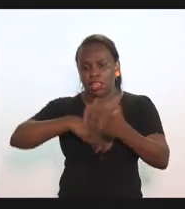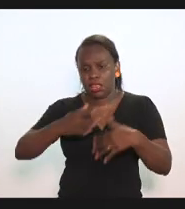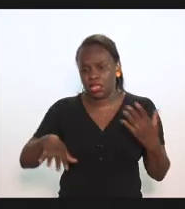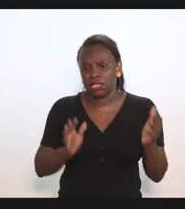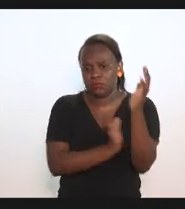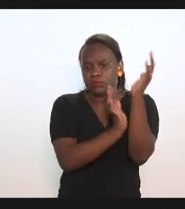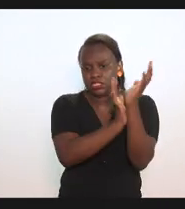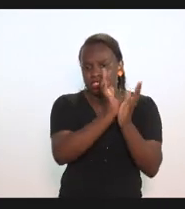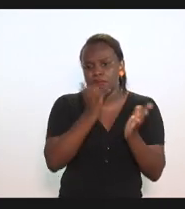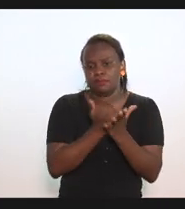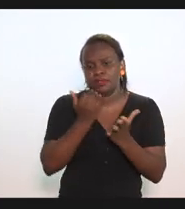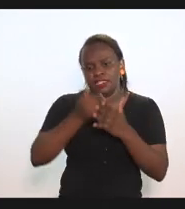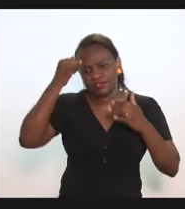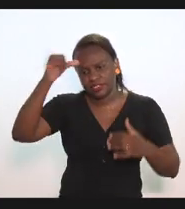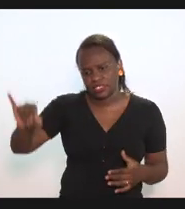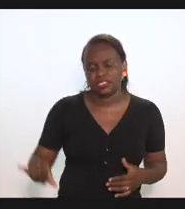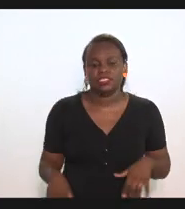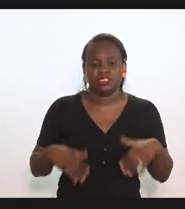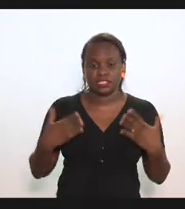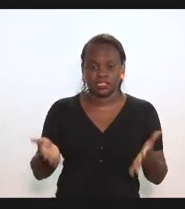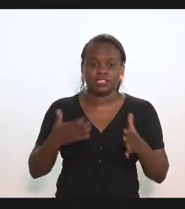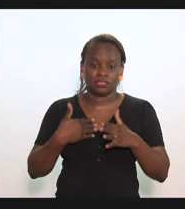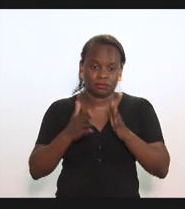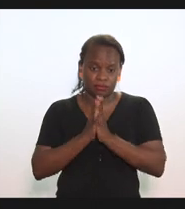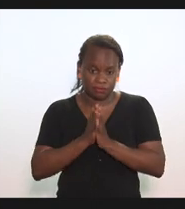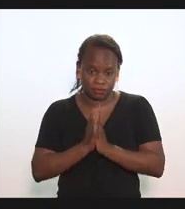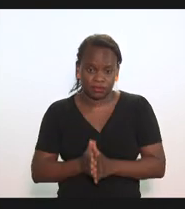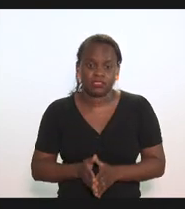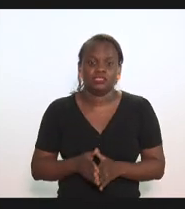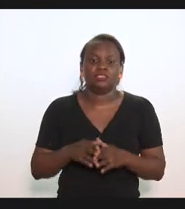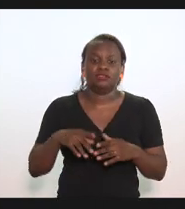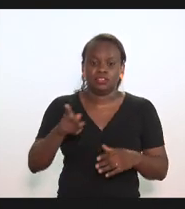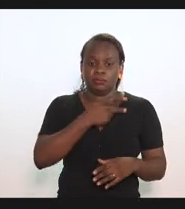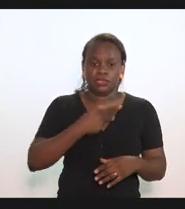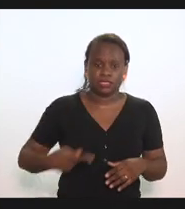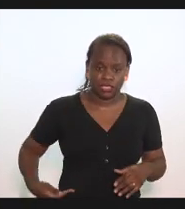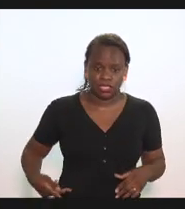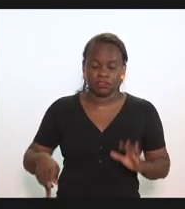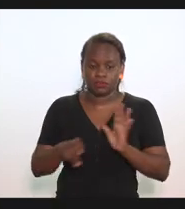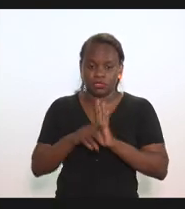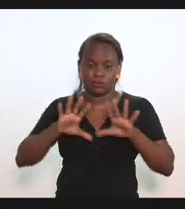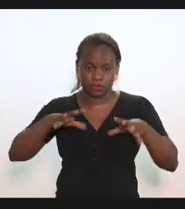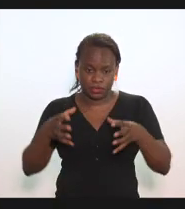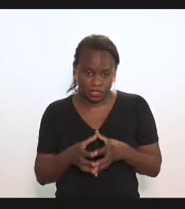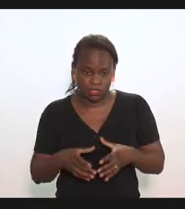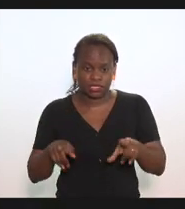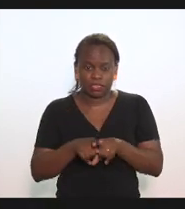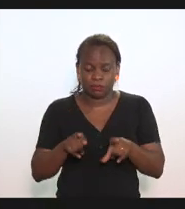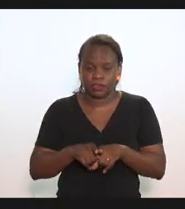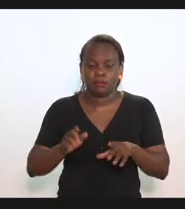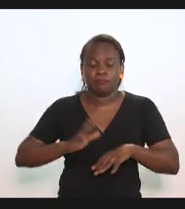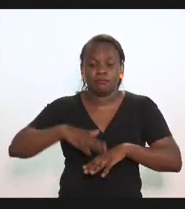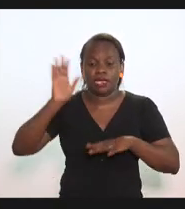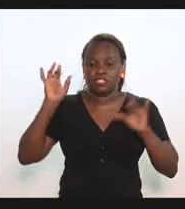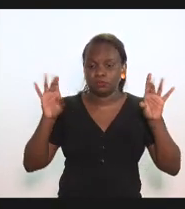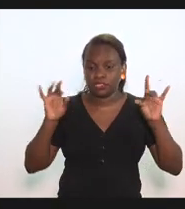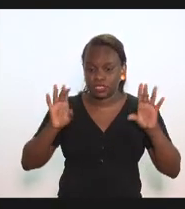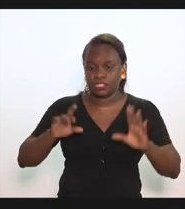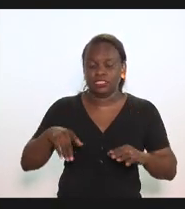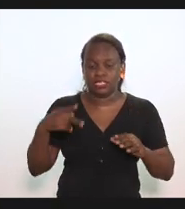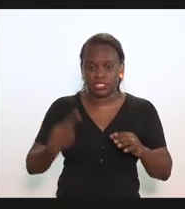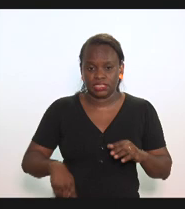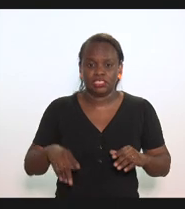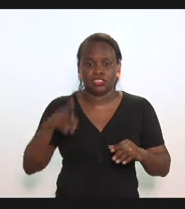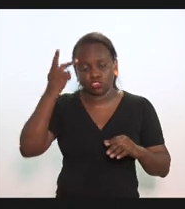burocracias quanto a isso então o meu apelo a vossa excelência como o grande presidente da nossa comissão e o maior especialista nessa casa